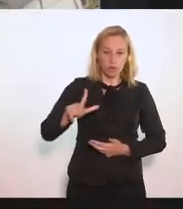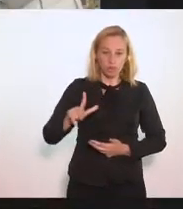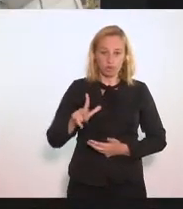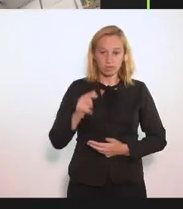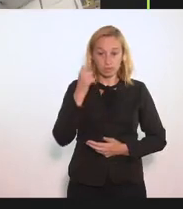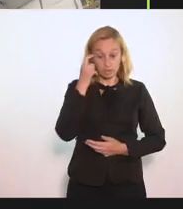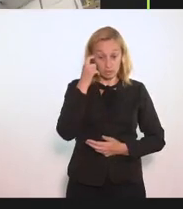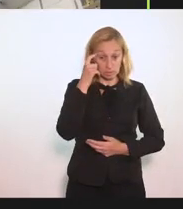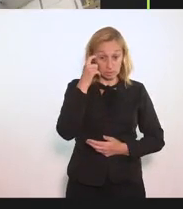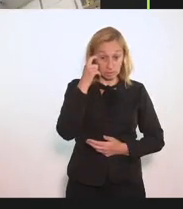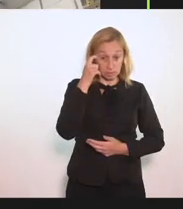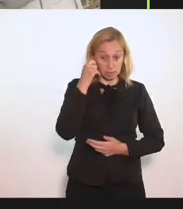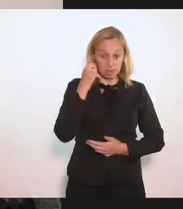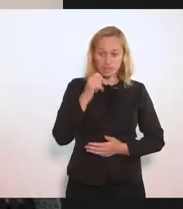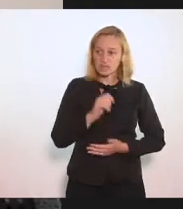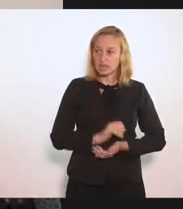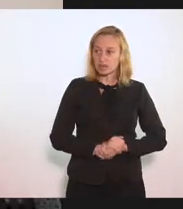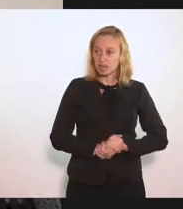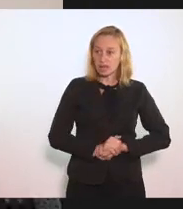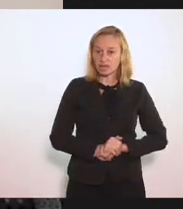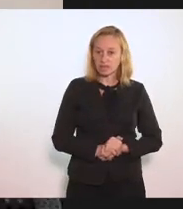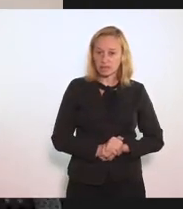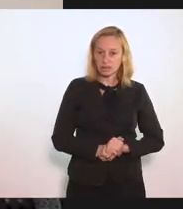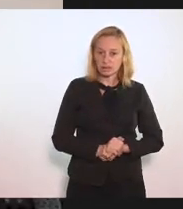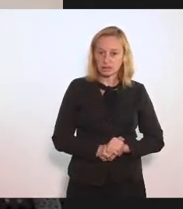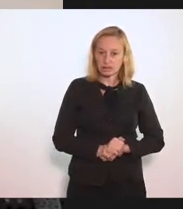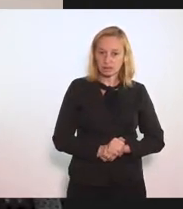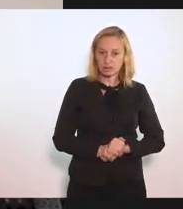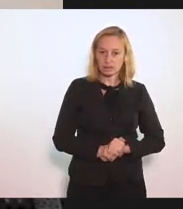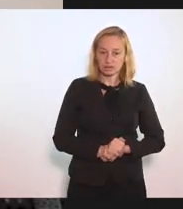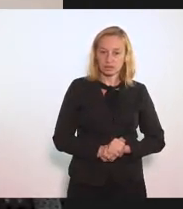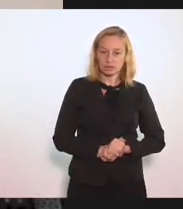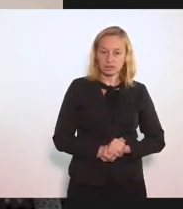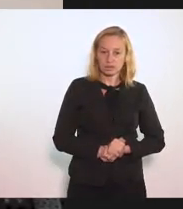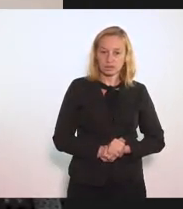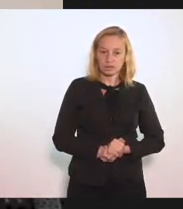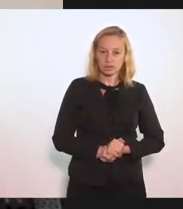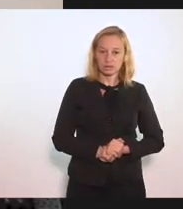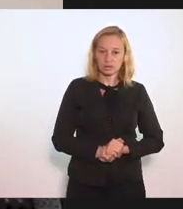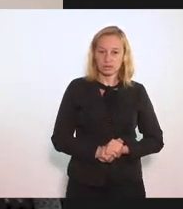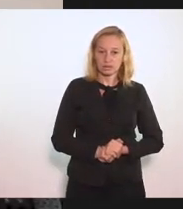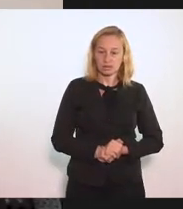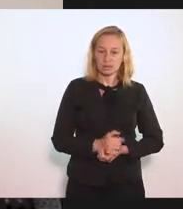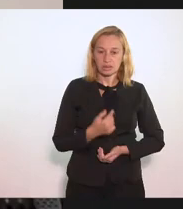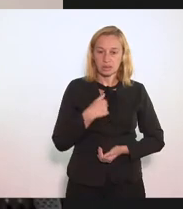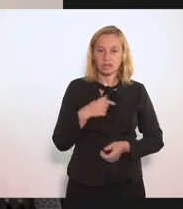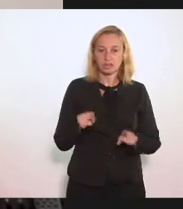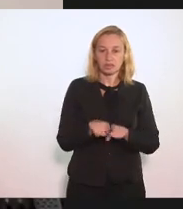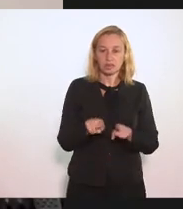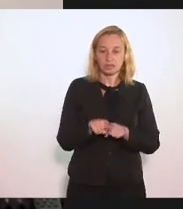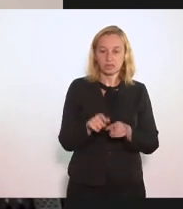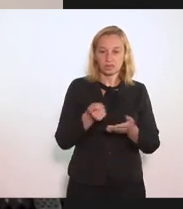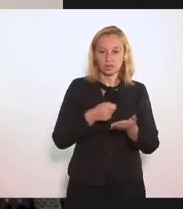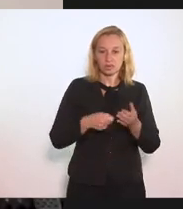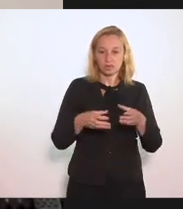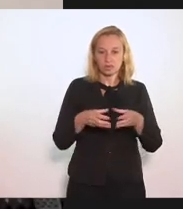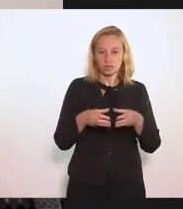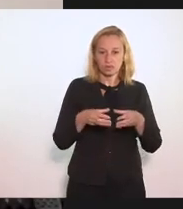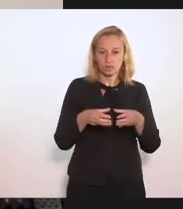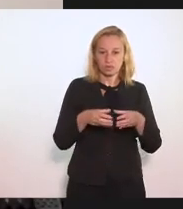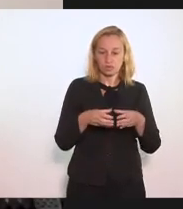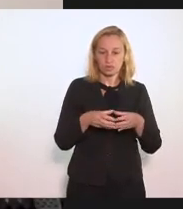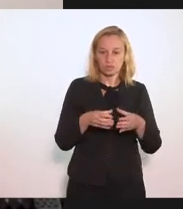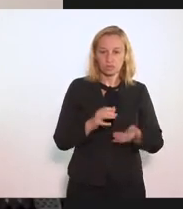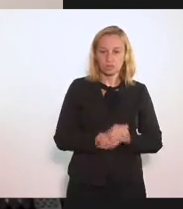A ordem Aqui no livro Que eu já recebi Pelo grupo E